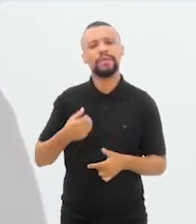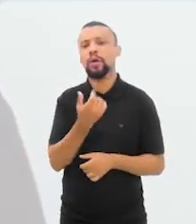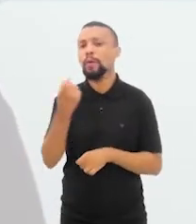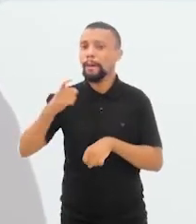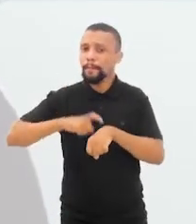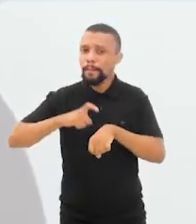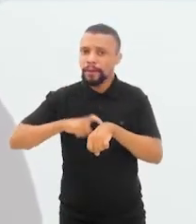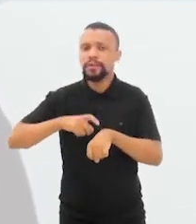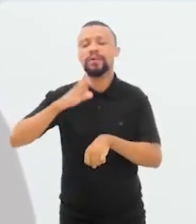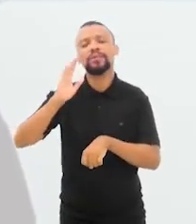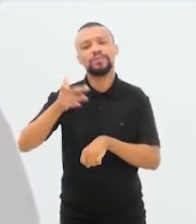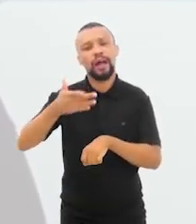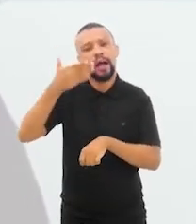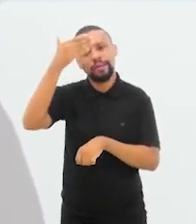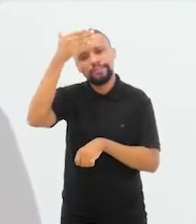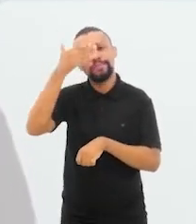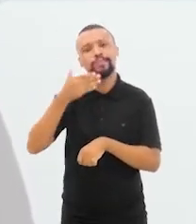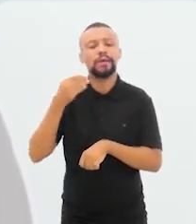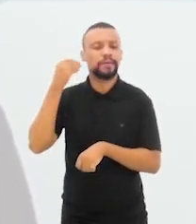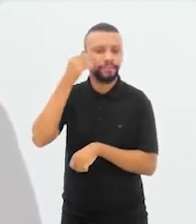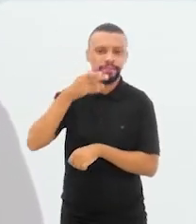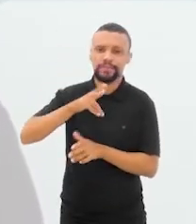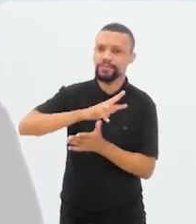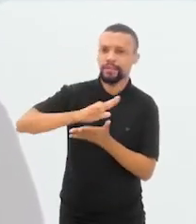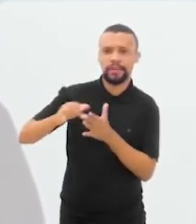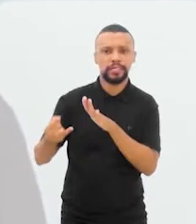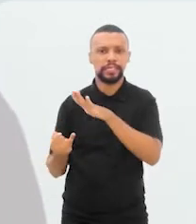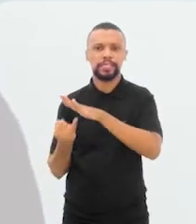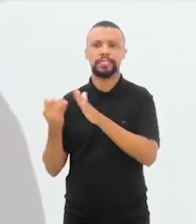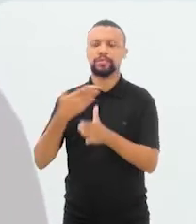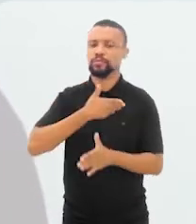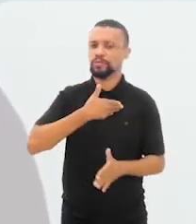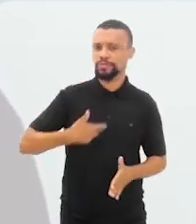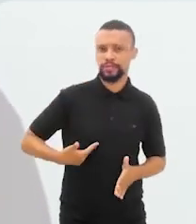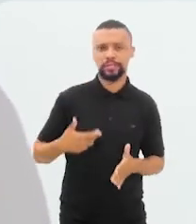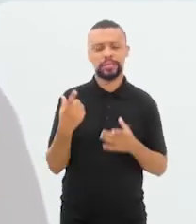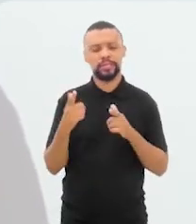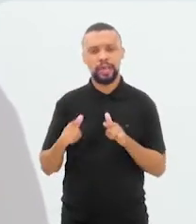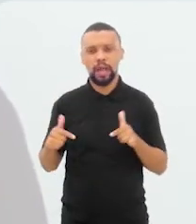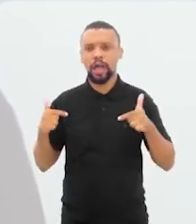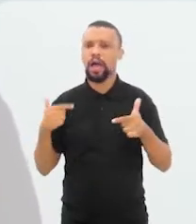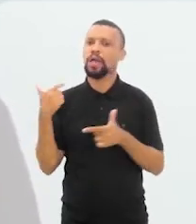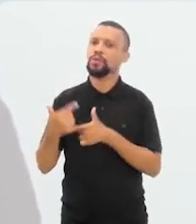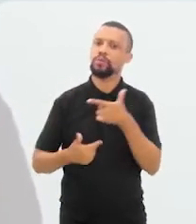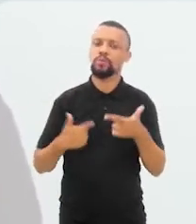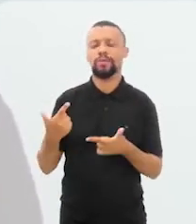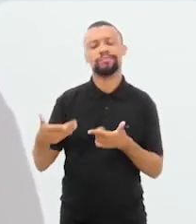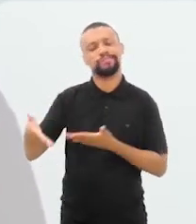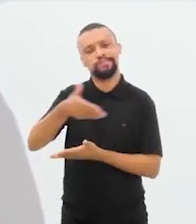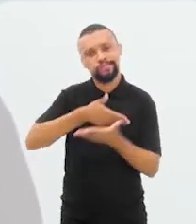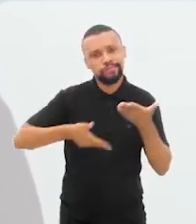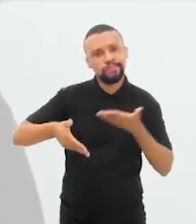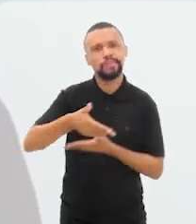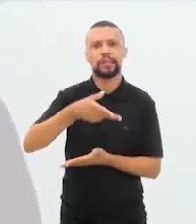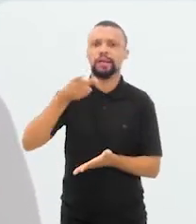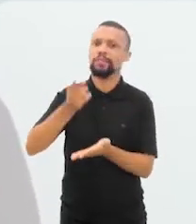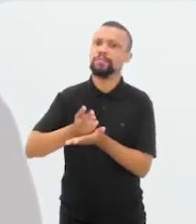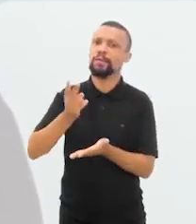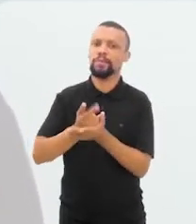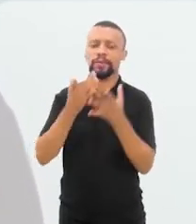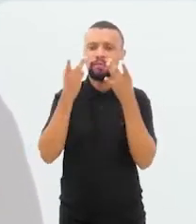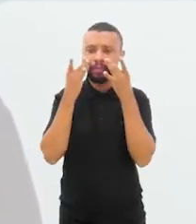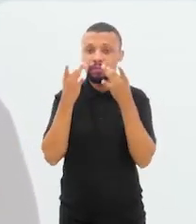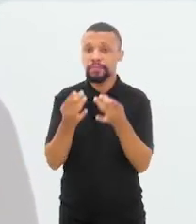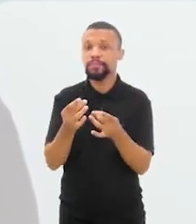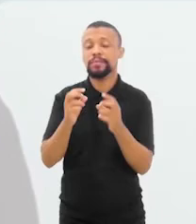algum momento aqui você já evidenciou, diversos entes governamentais que atuam e participam do observatório. Como é que